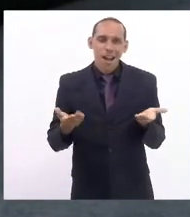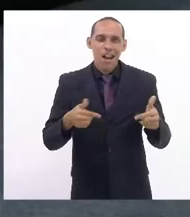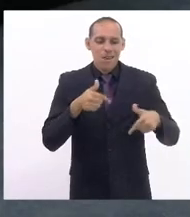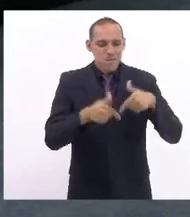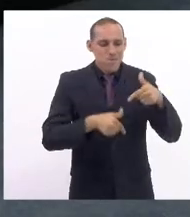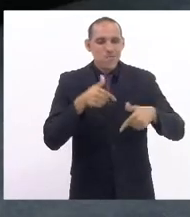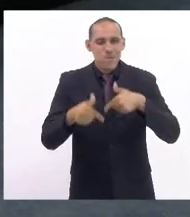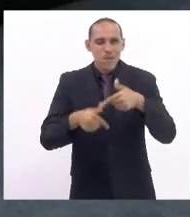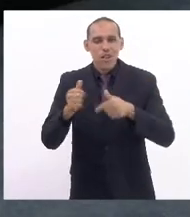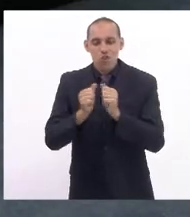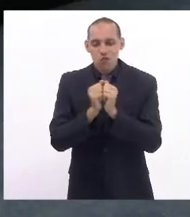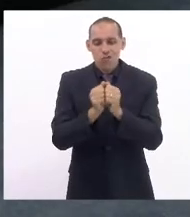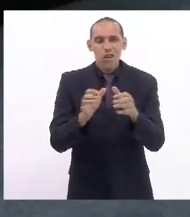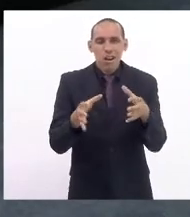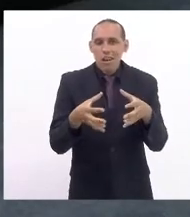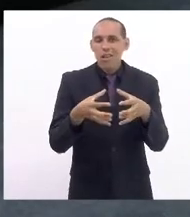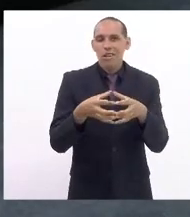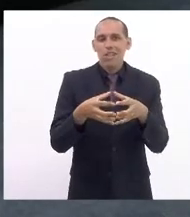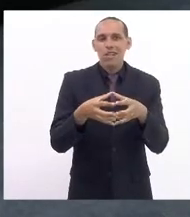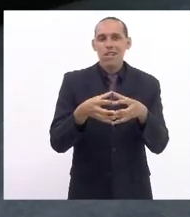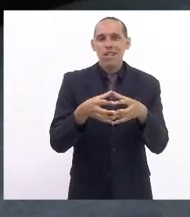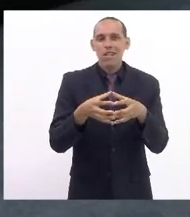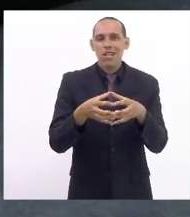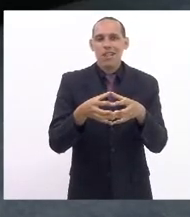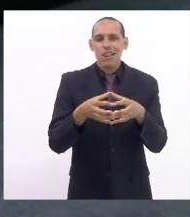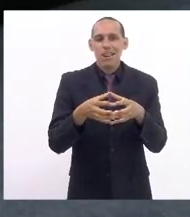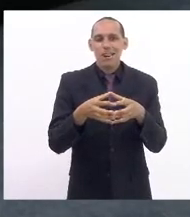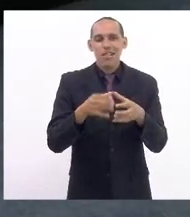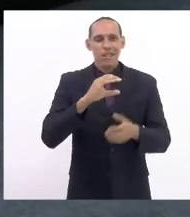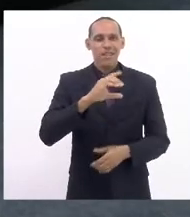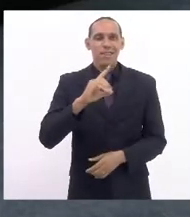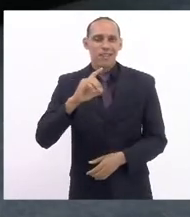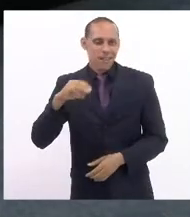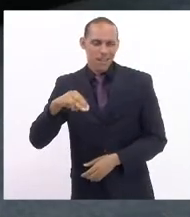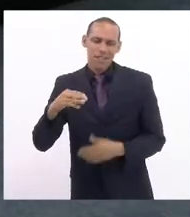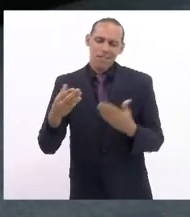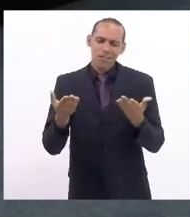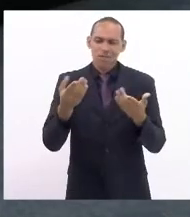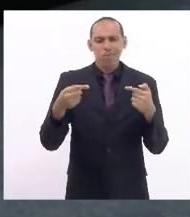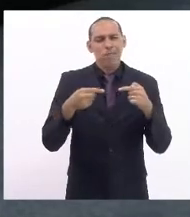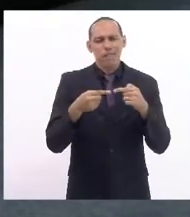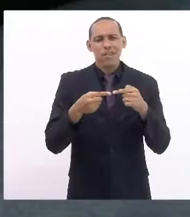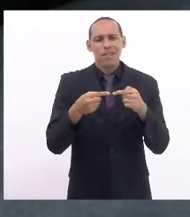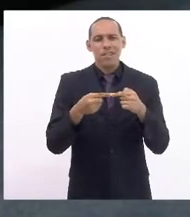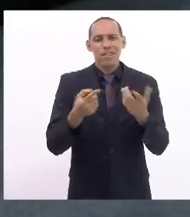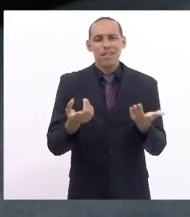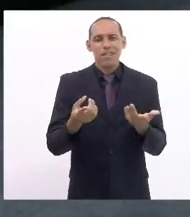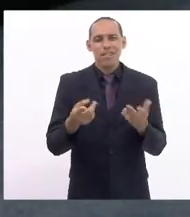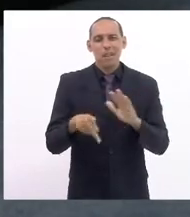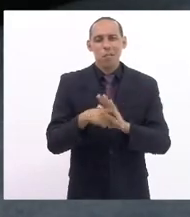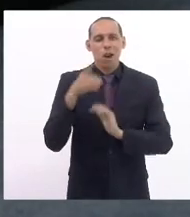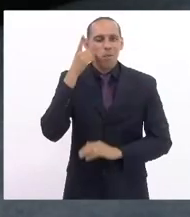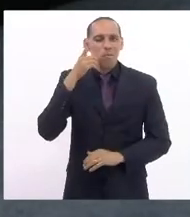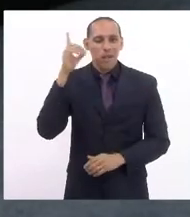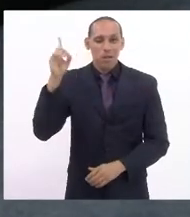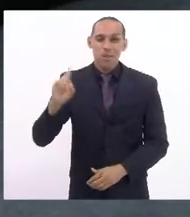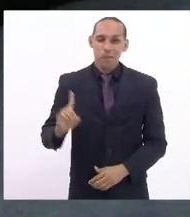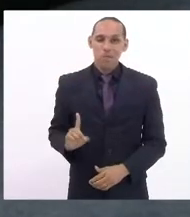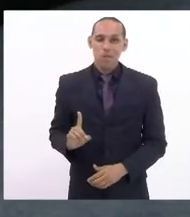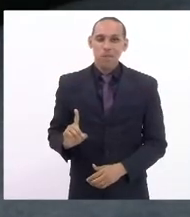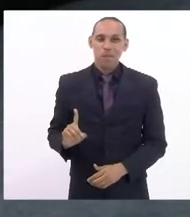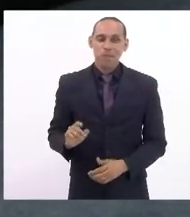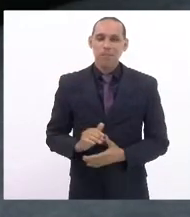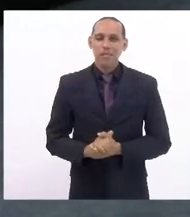em conjunto com a comissão de mulheres aqui da casa então acho que é pertinente o projeto da Dani Monteiro ser inserido